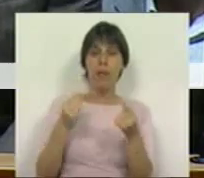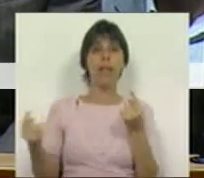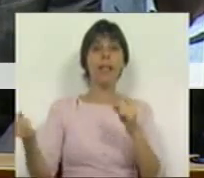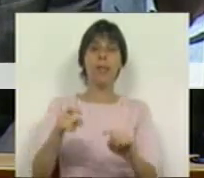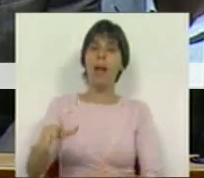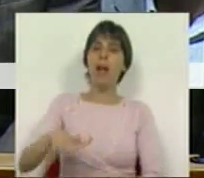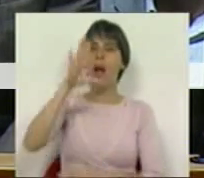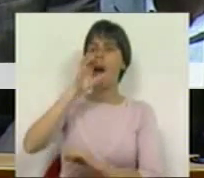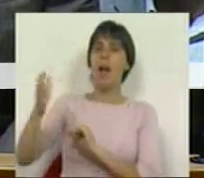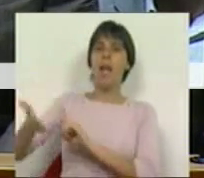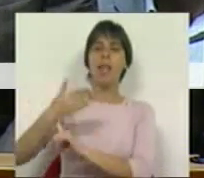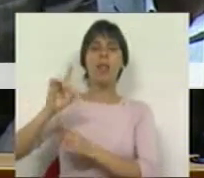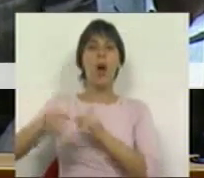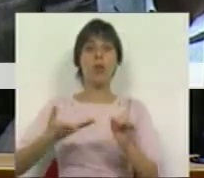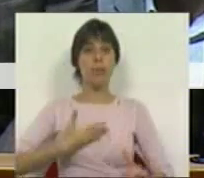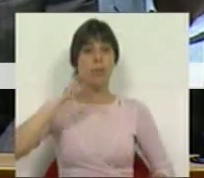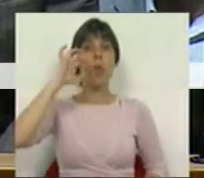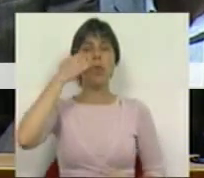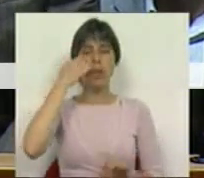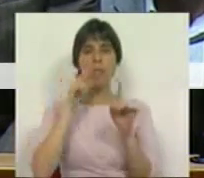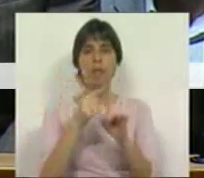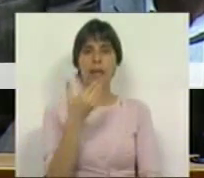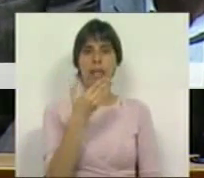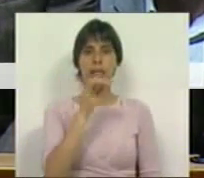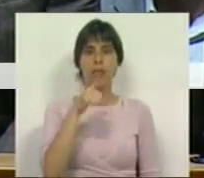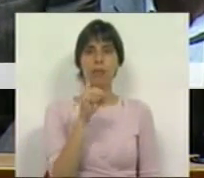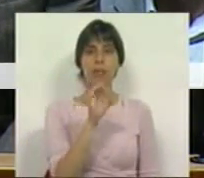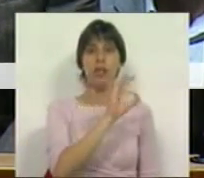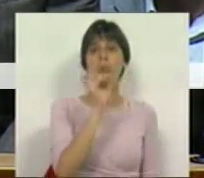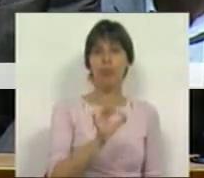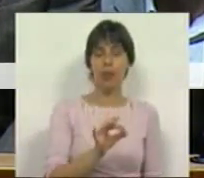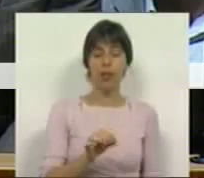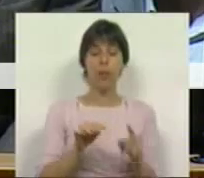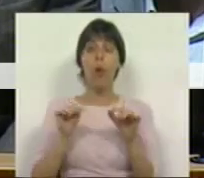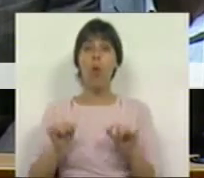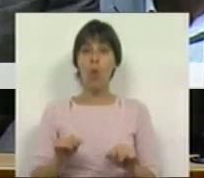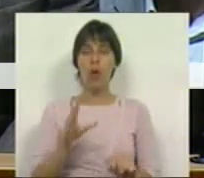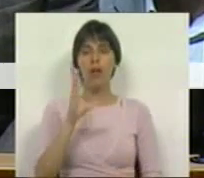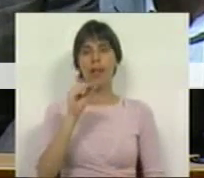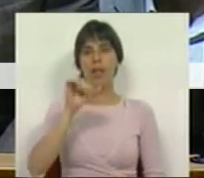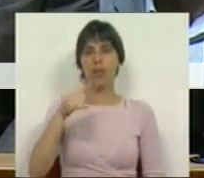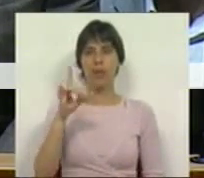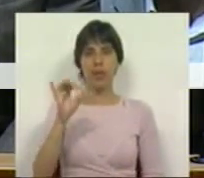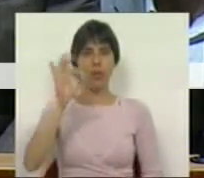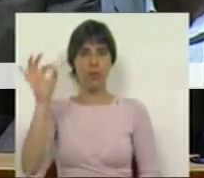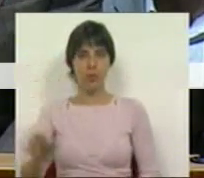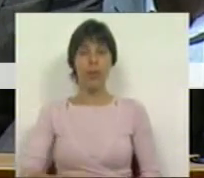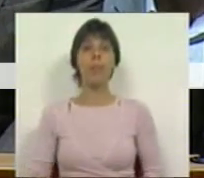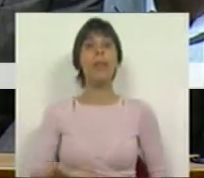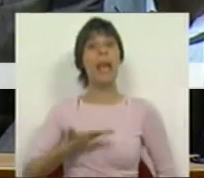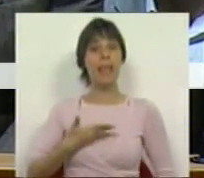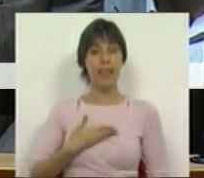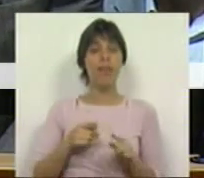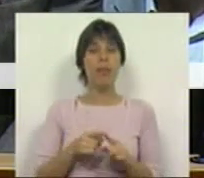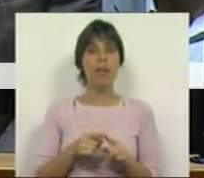debate do Estado da Nação, o déficit era 7,6%. Hoje é 10,6%. A